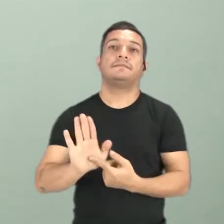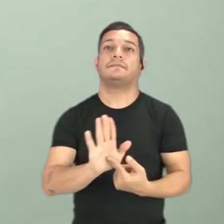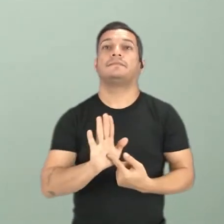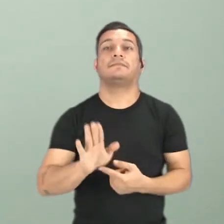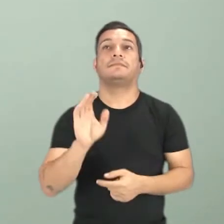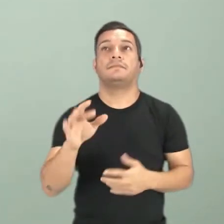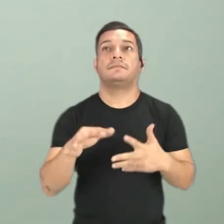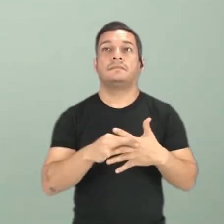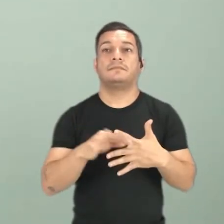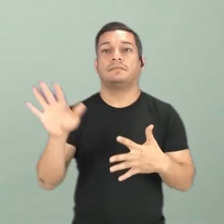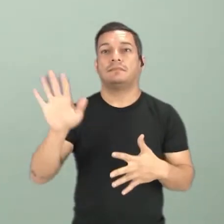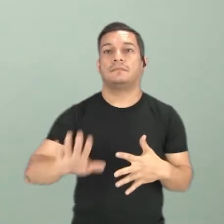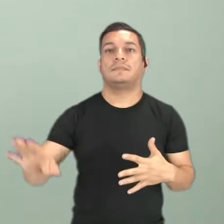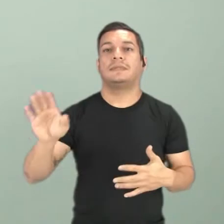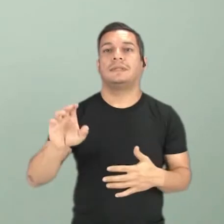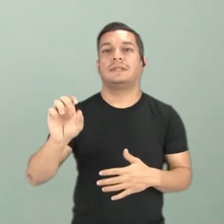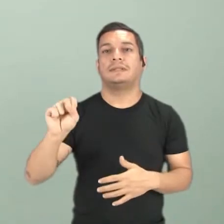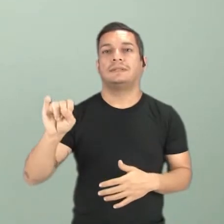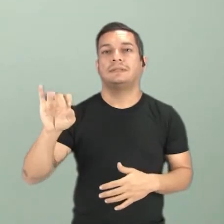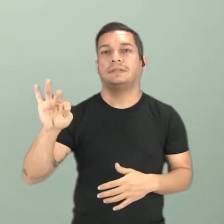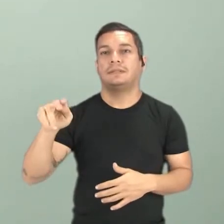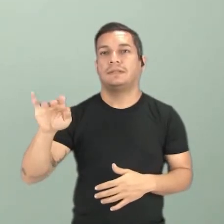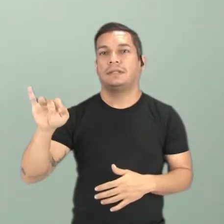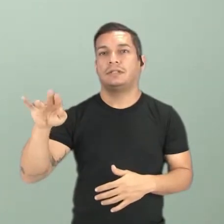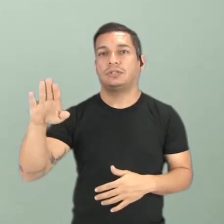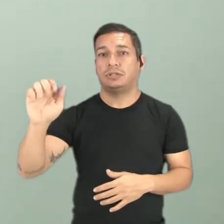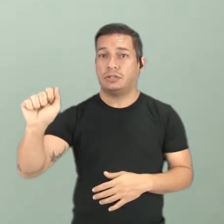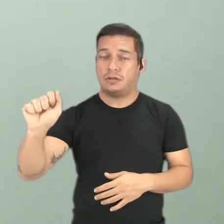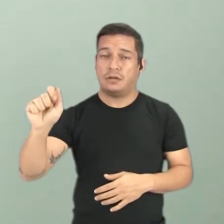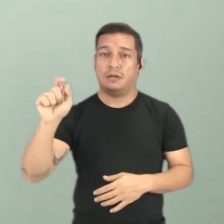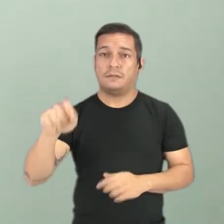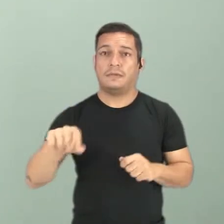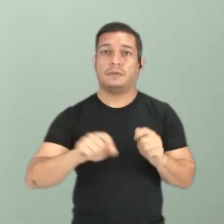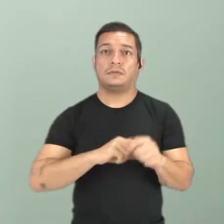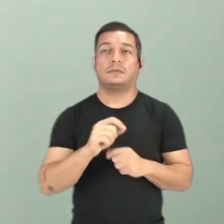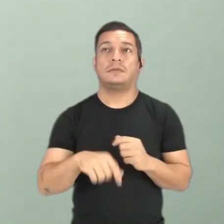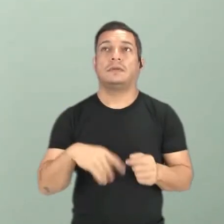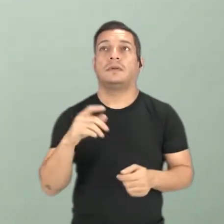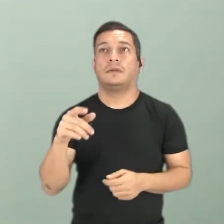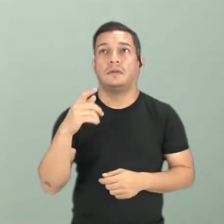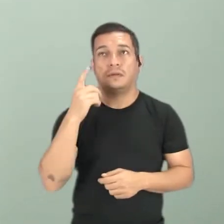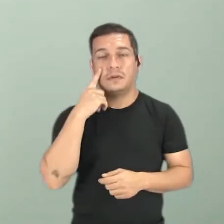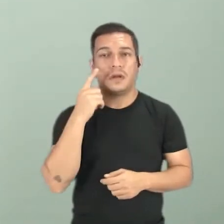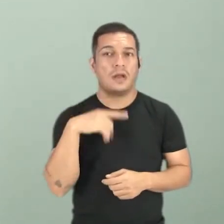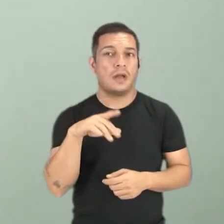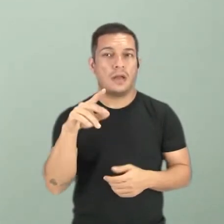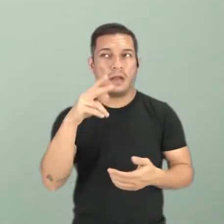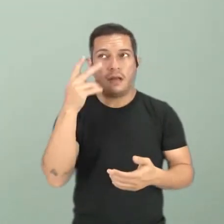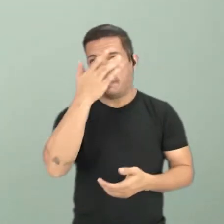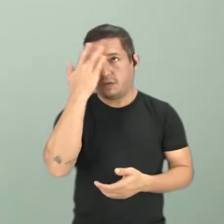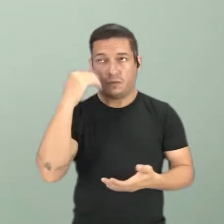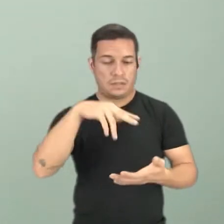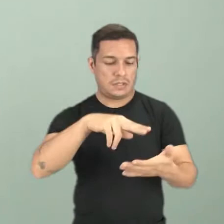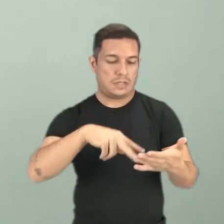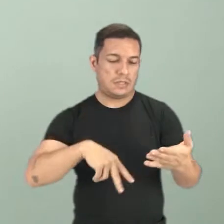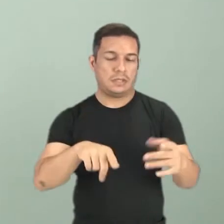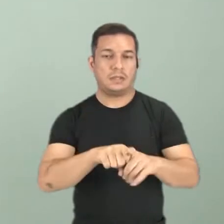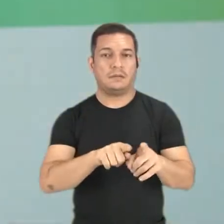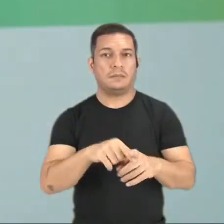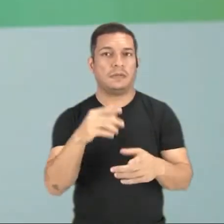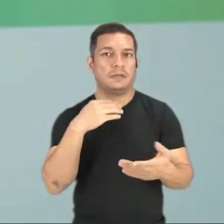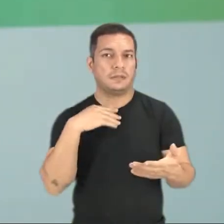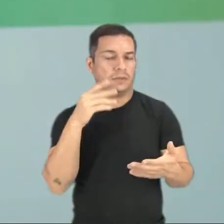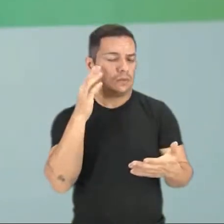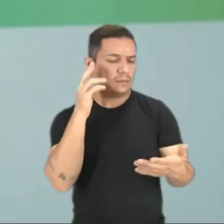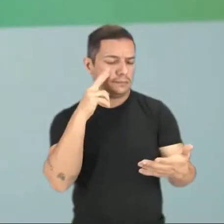estilística sintática, né, o recurso utilizado para persuadir, convencer o leitor aí, ele está na